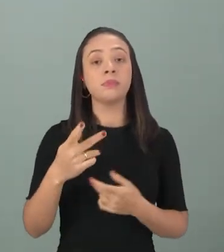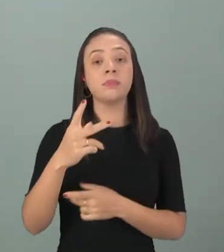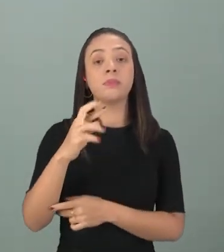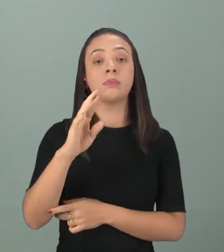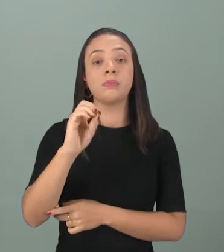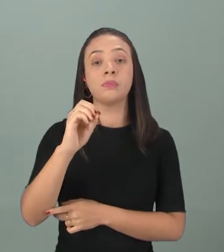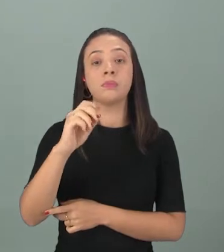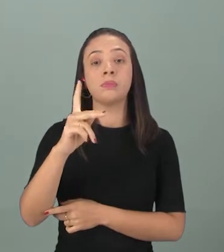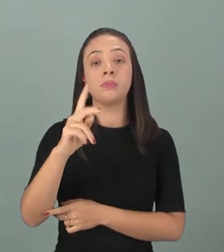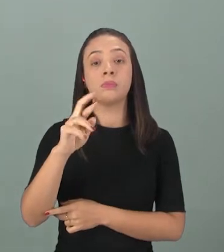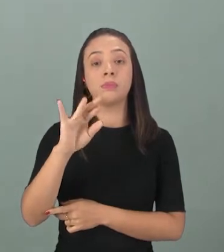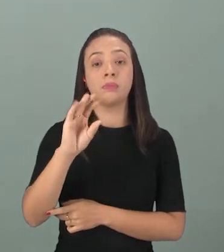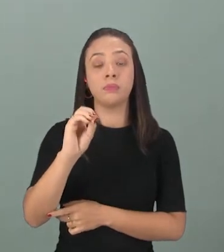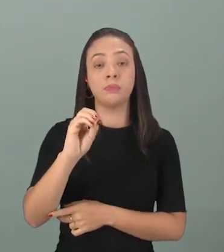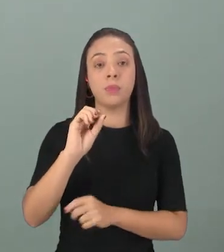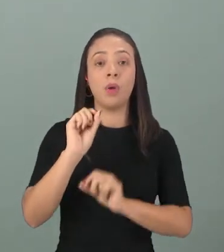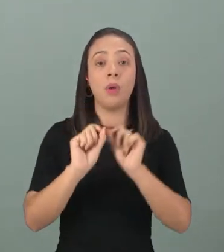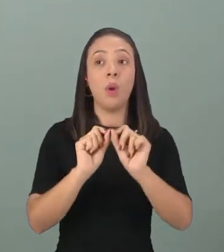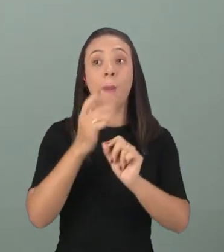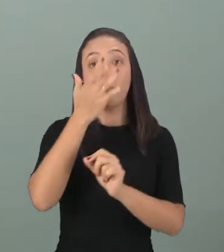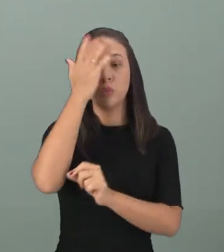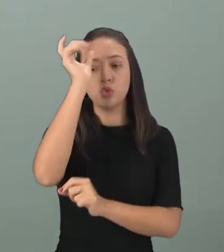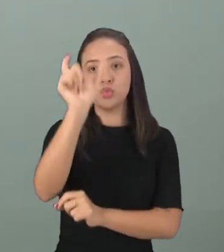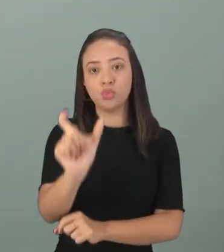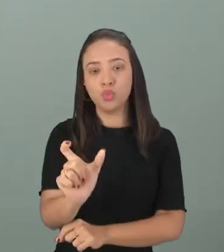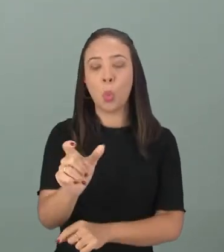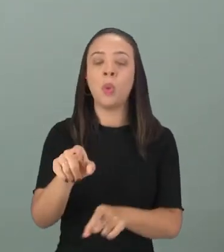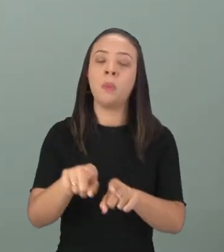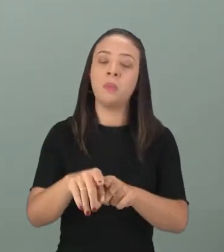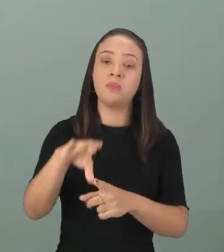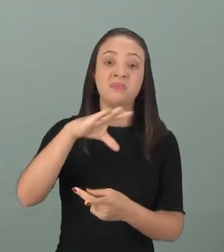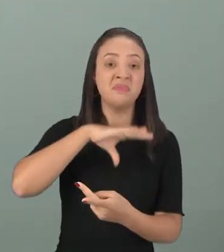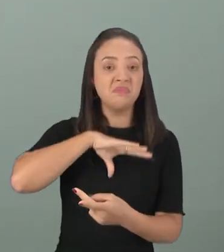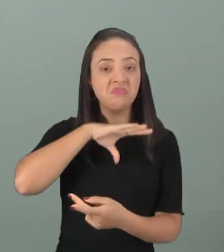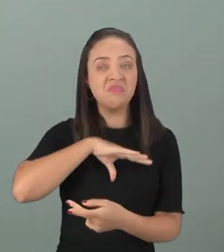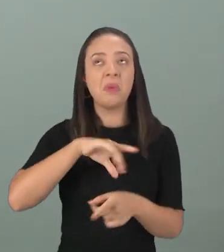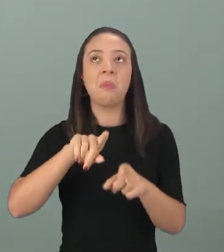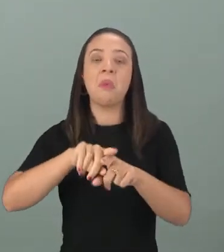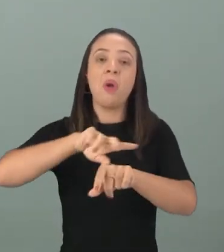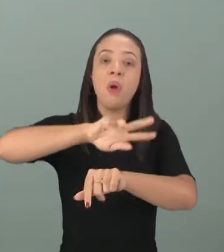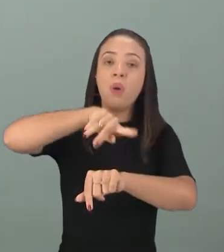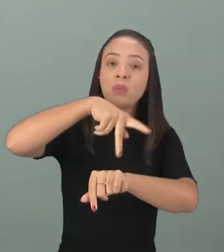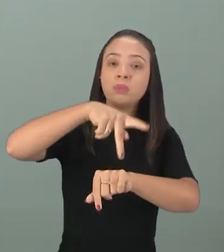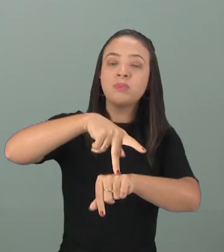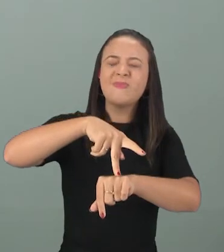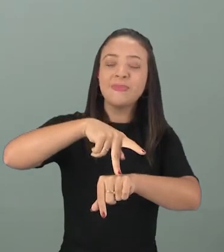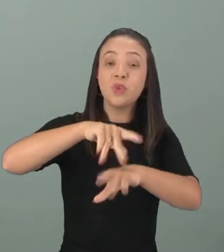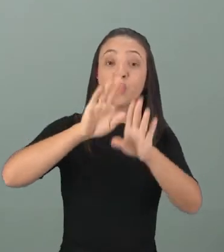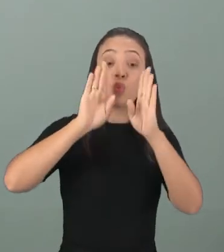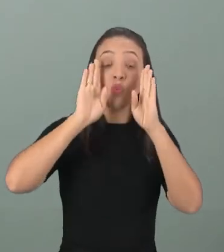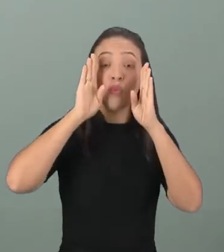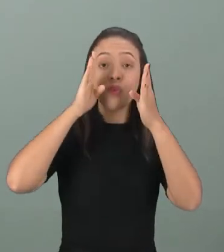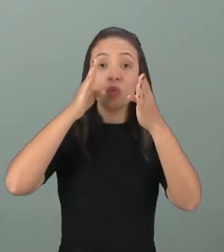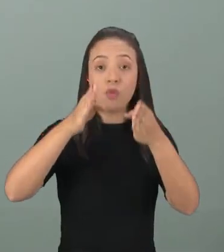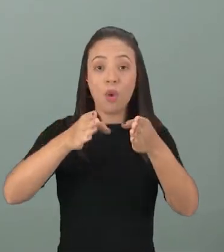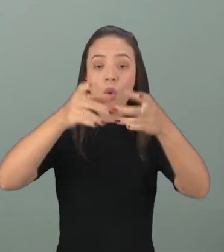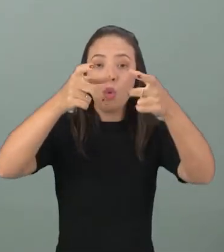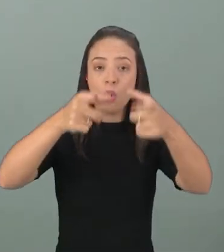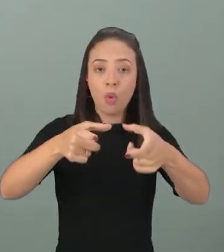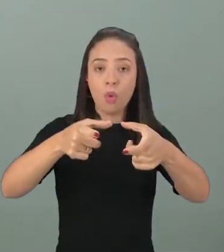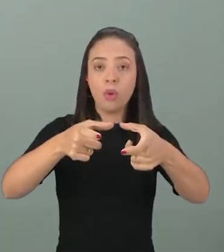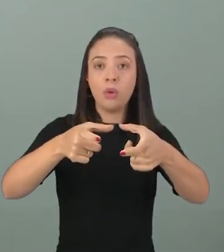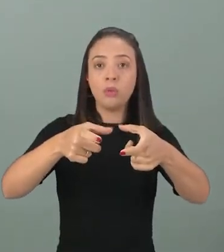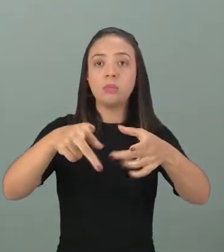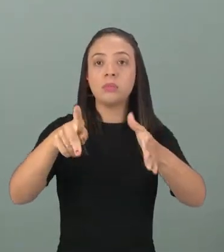quando eu me refiro a uma pessoa, a uma cidade, a um país. Para falar especificamente do lugar